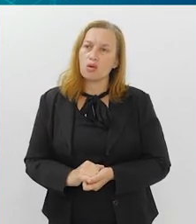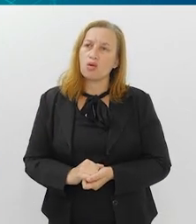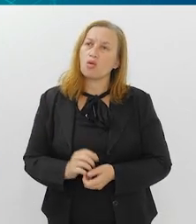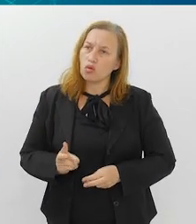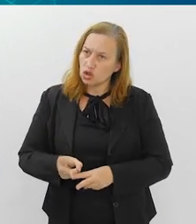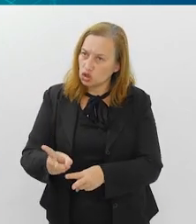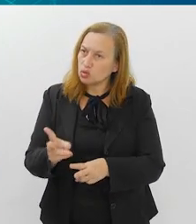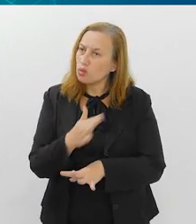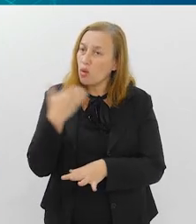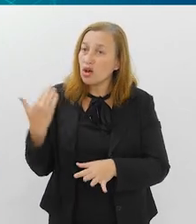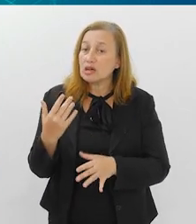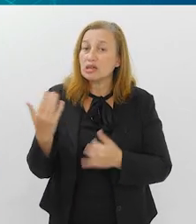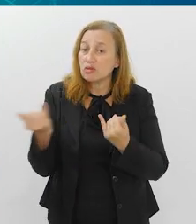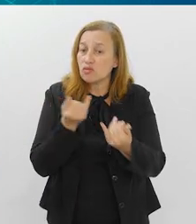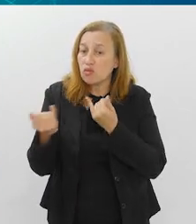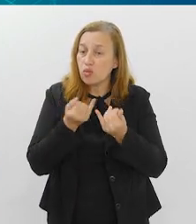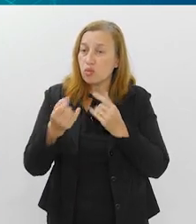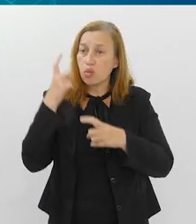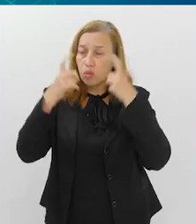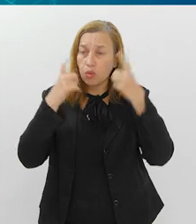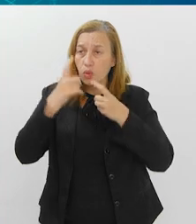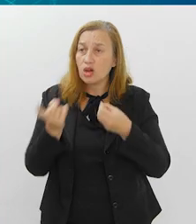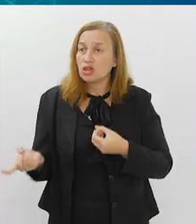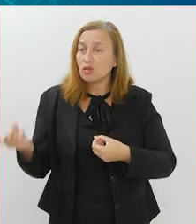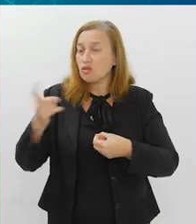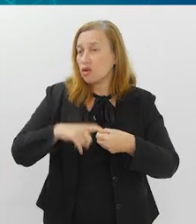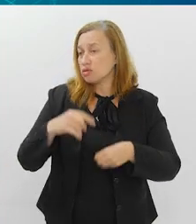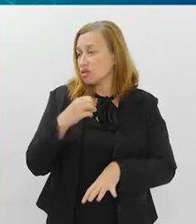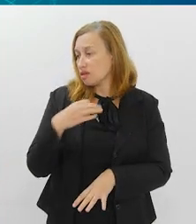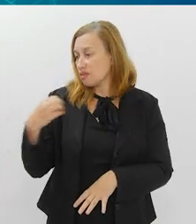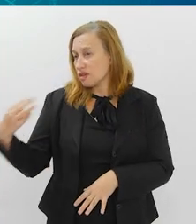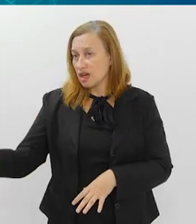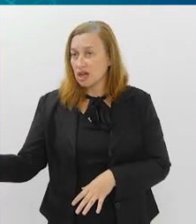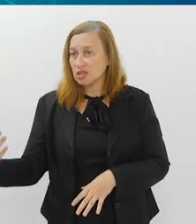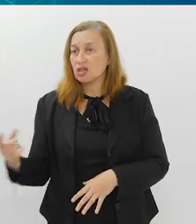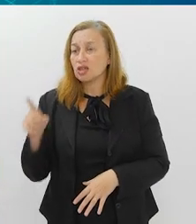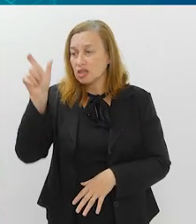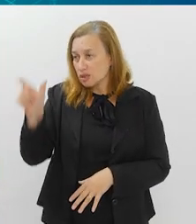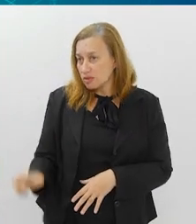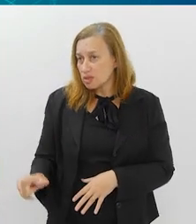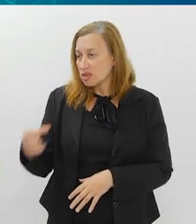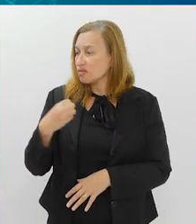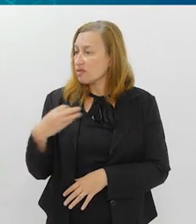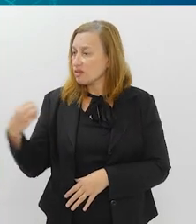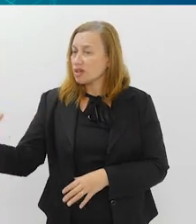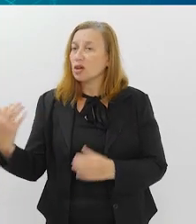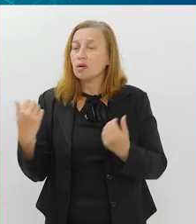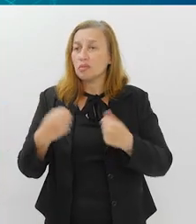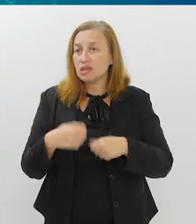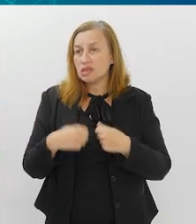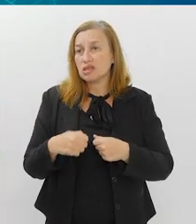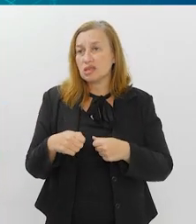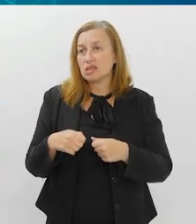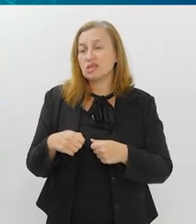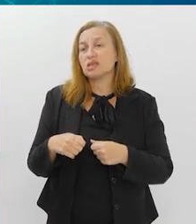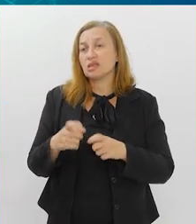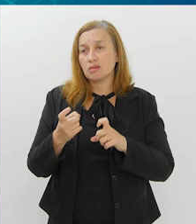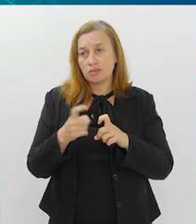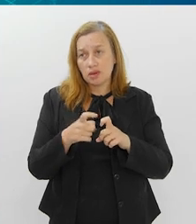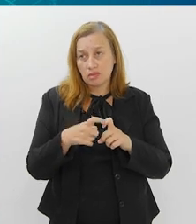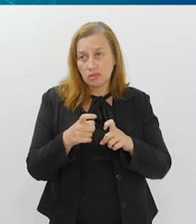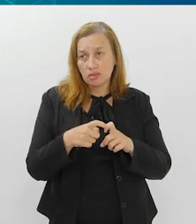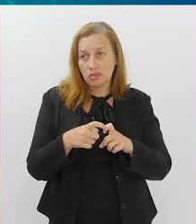Ainda morrem. Então, são dados preocupantes. E aí, voltando à medicina de viagem, eu acho que esse paciente que vai viajar, ele tem que ter uma consulta